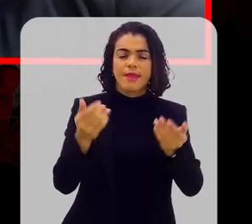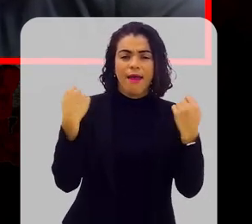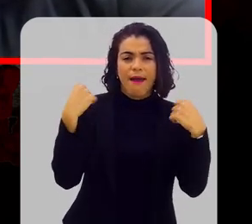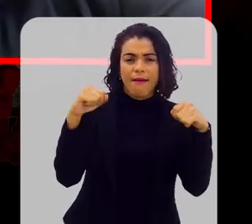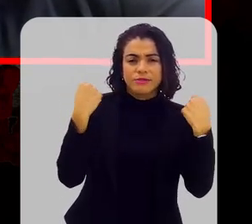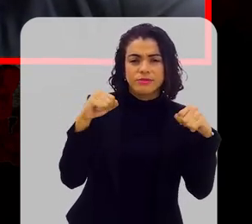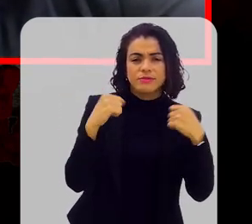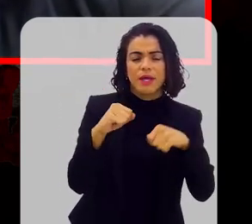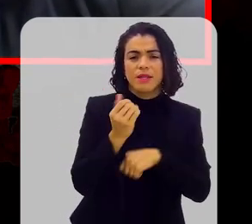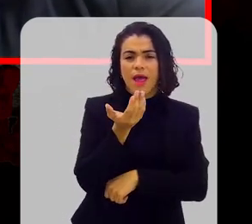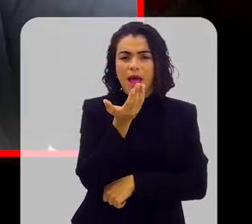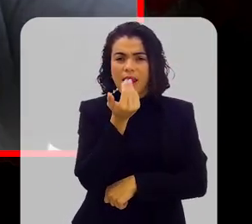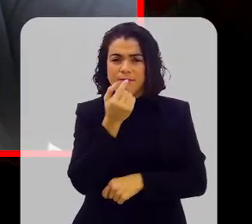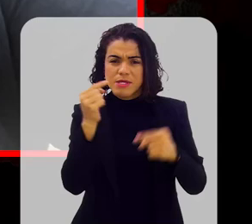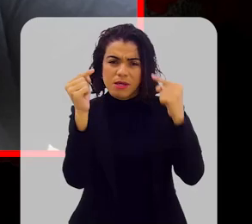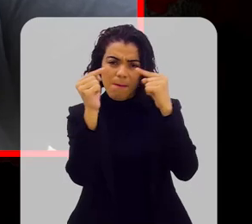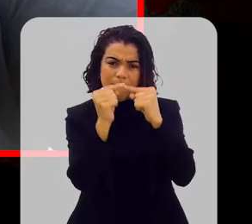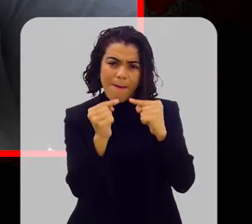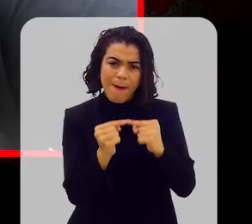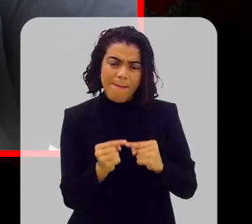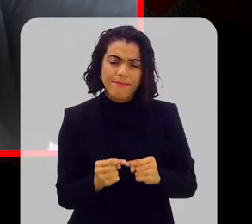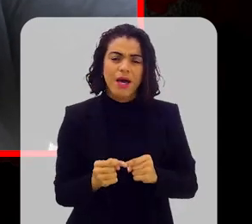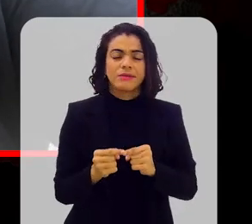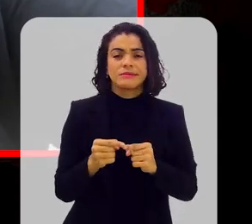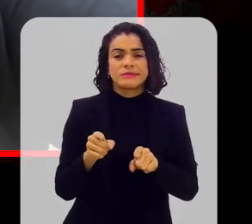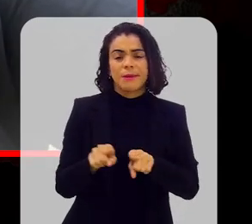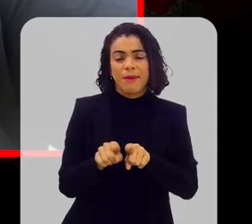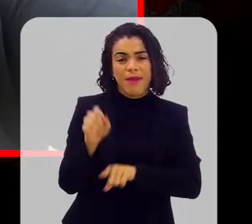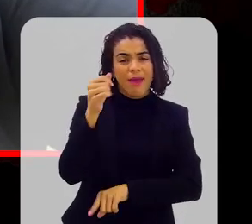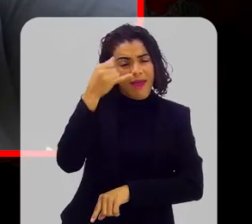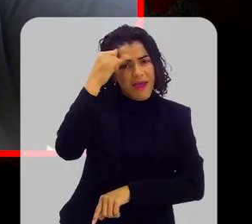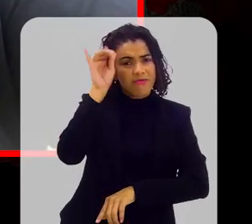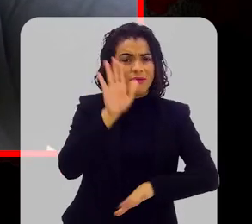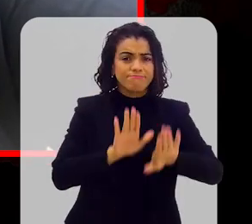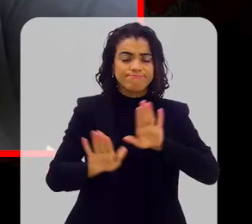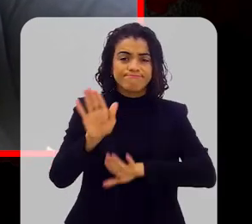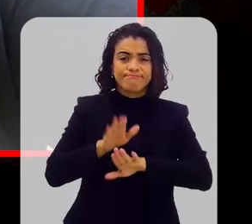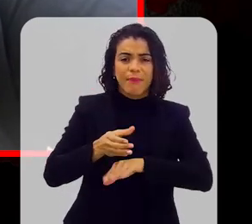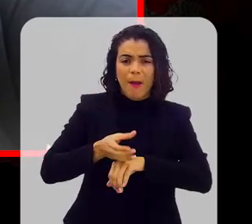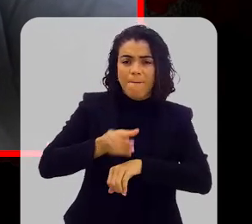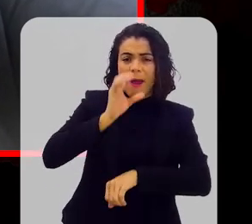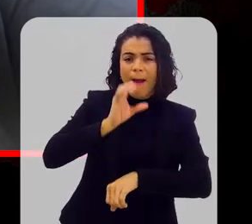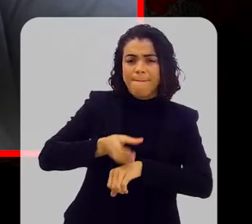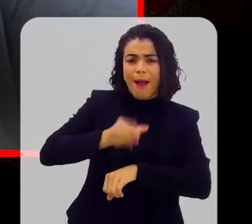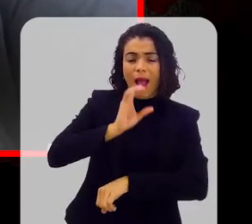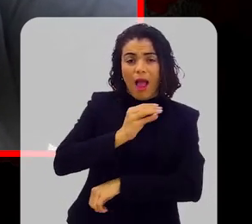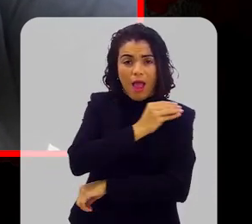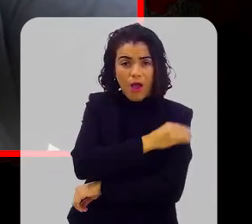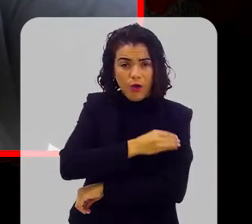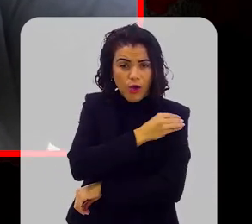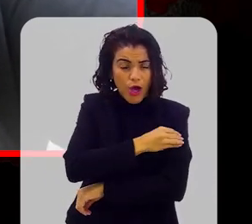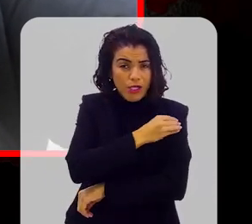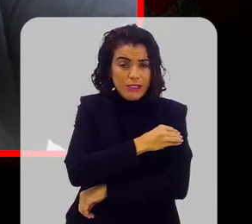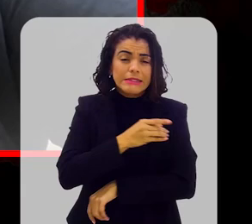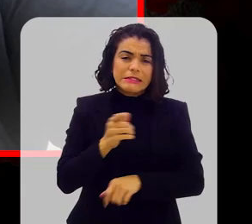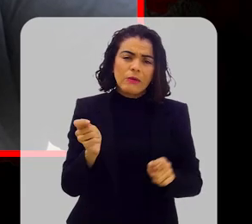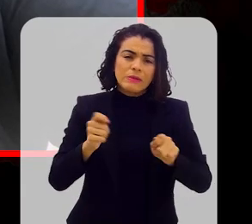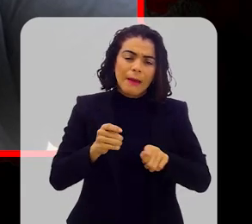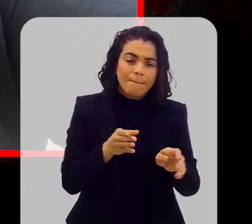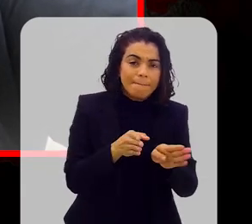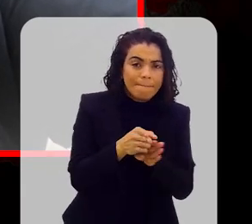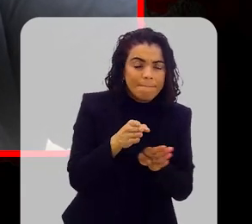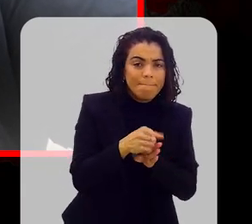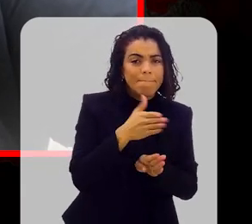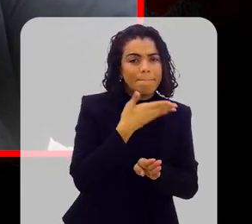física, dieta apropriada, evitar cigarro, bebida alcoólica, isso tem um impacto muito grande e é onde a gente pode